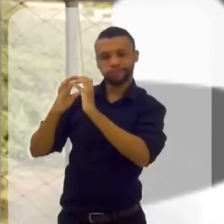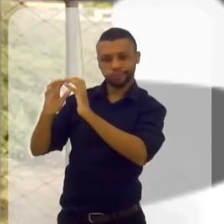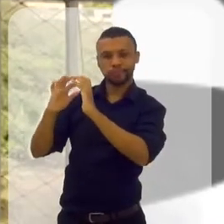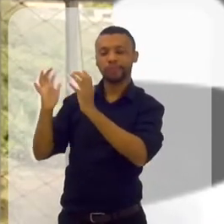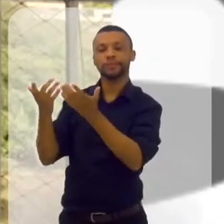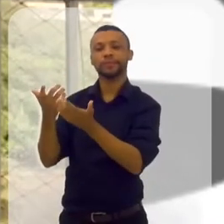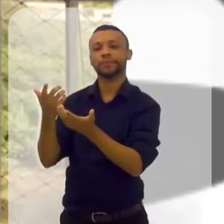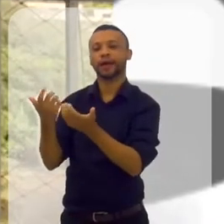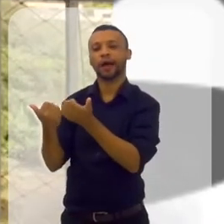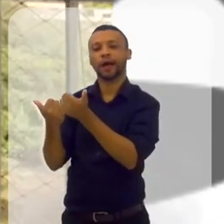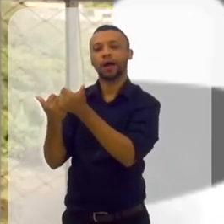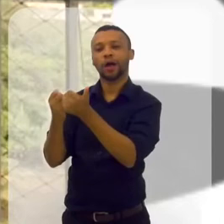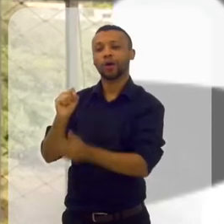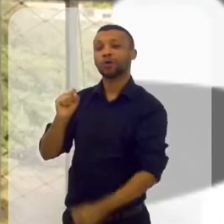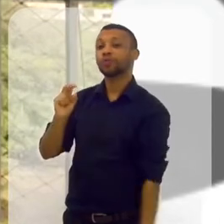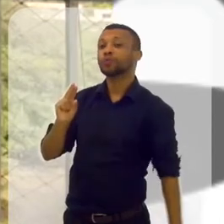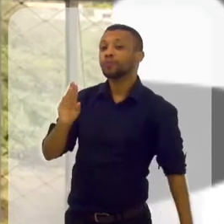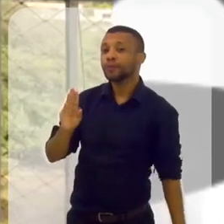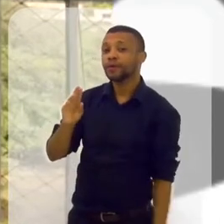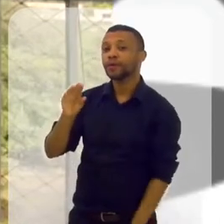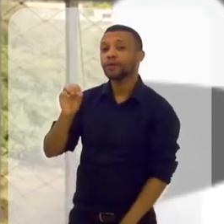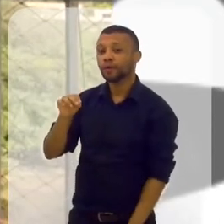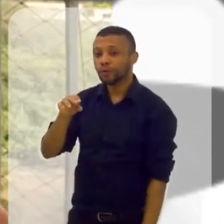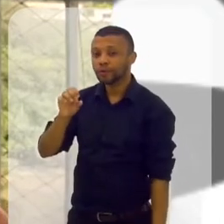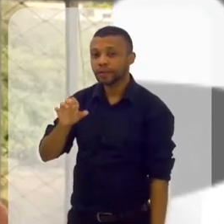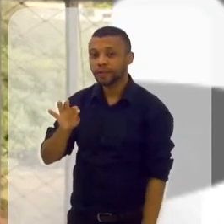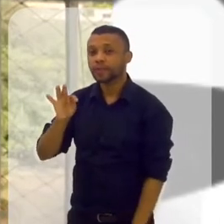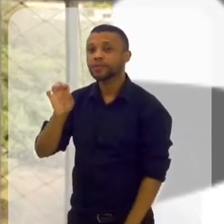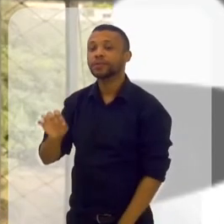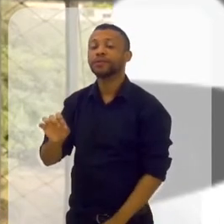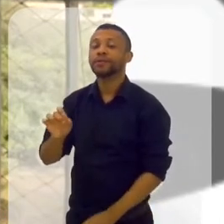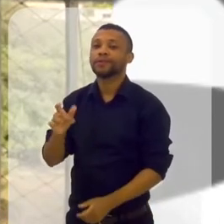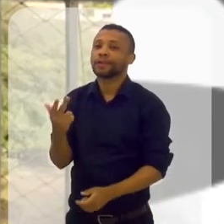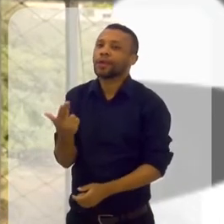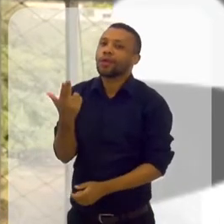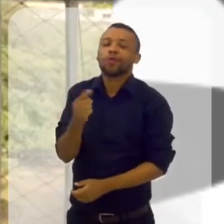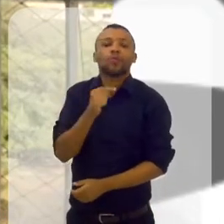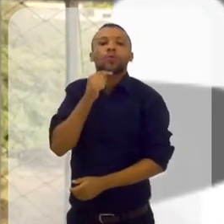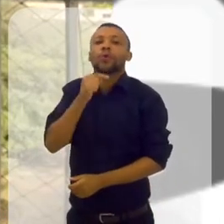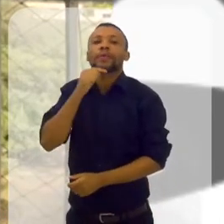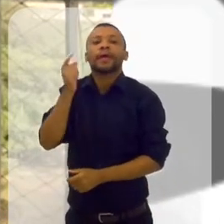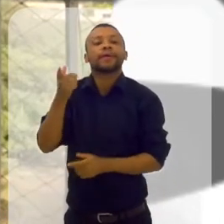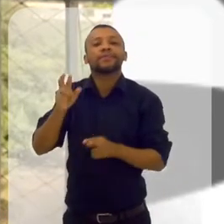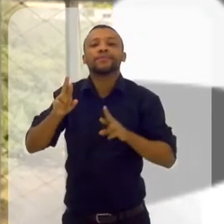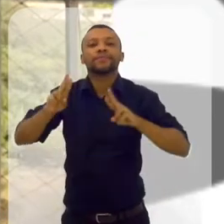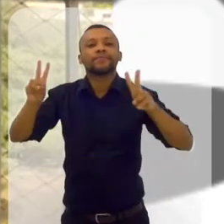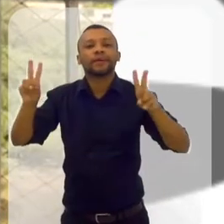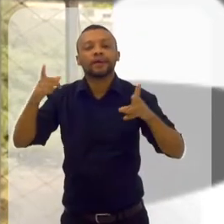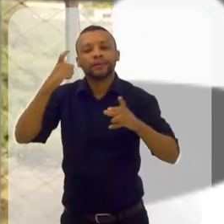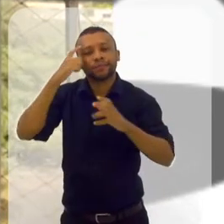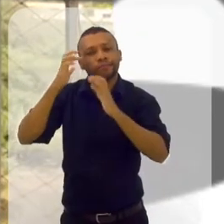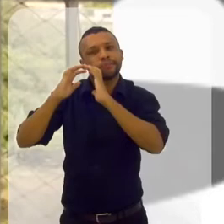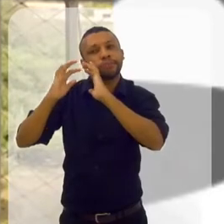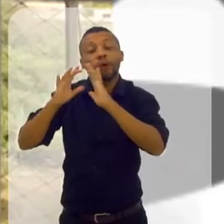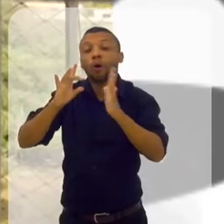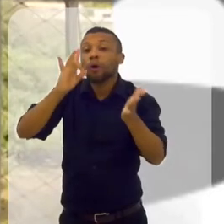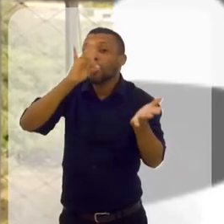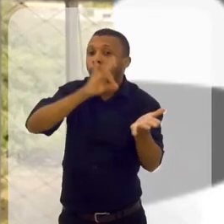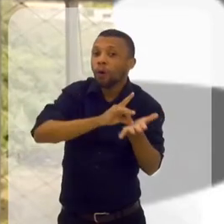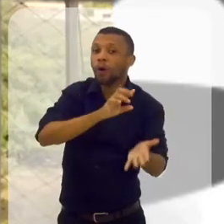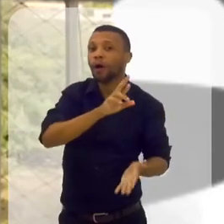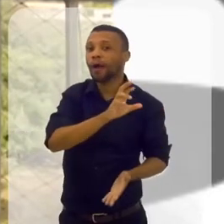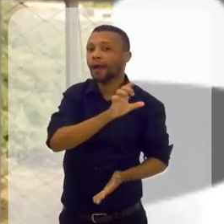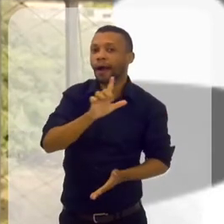subconsciente, ela não distingue o que é real do que é imaginário. Então, para ela, naquele momento, você está ali revivendo,